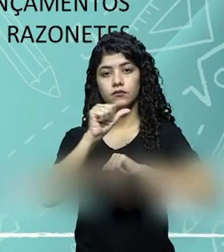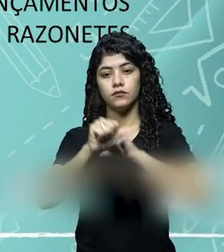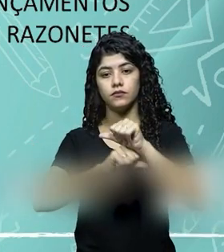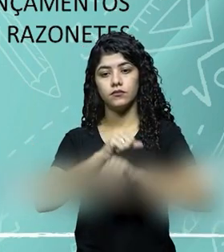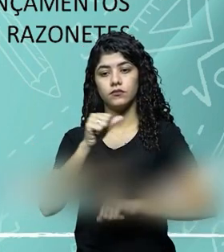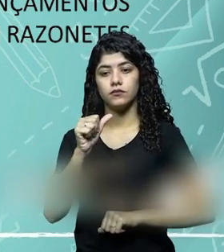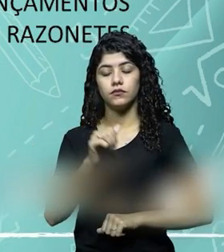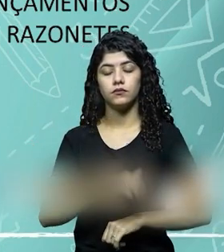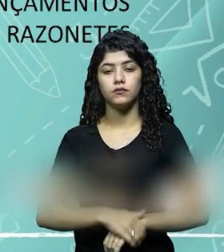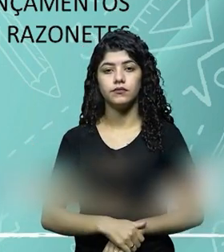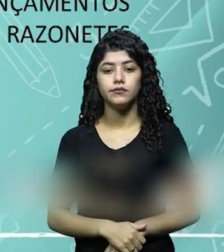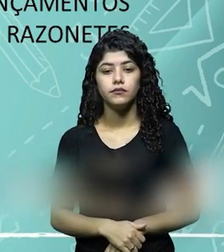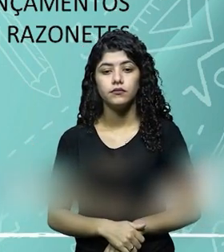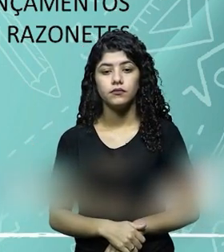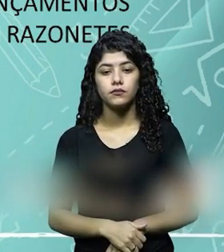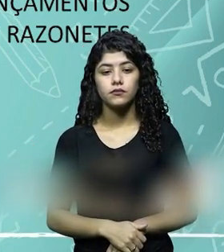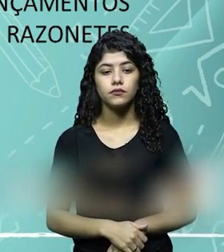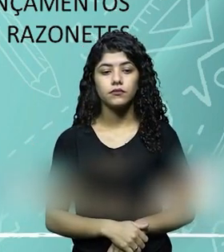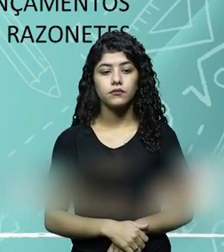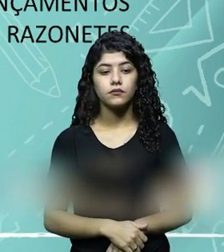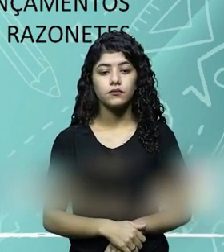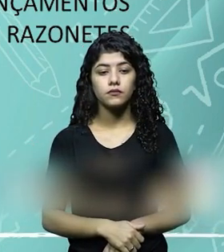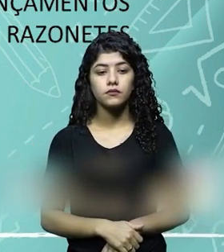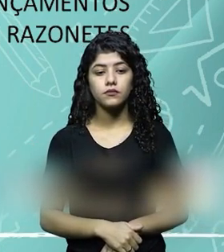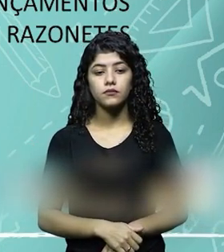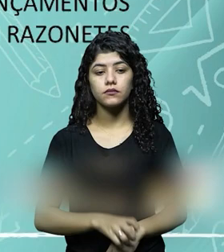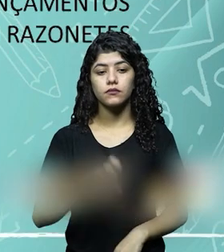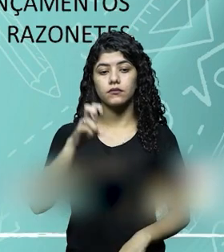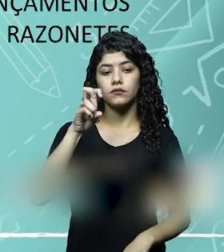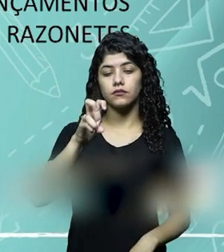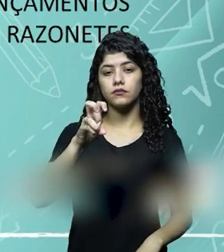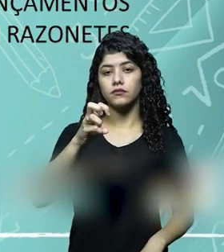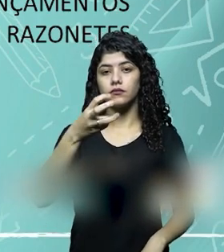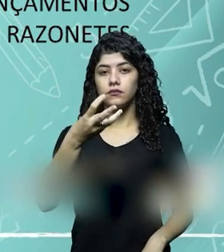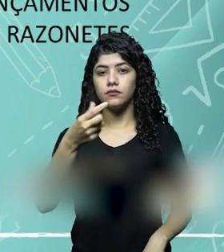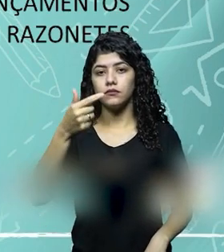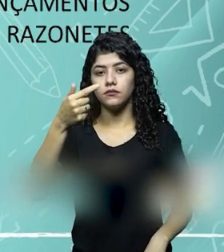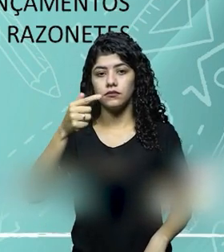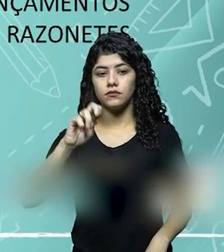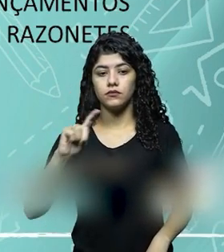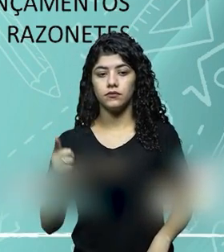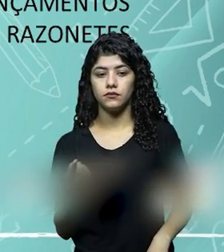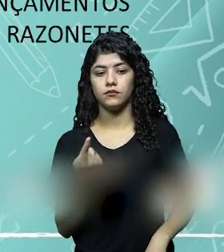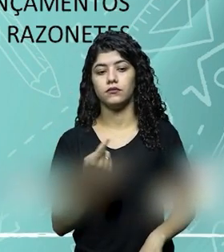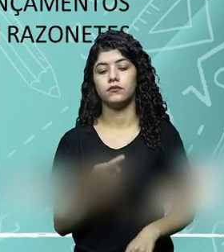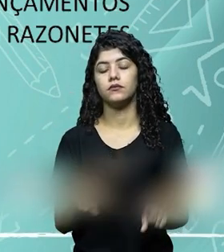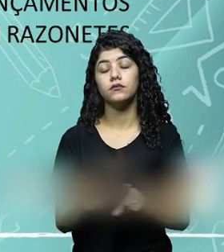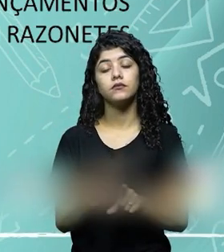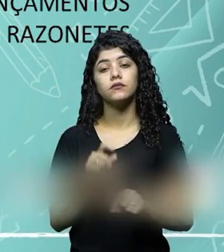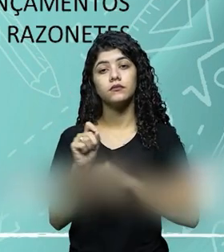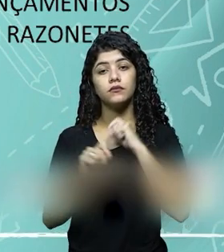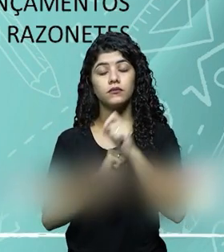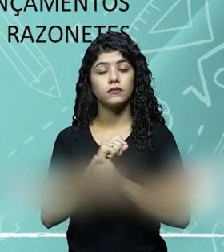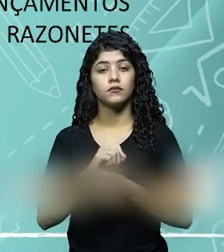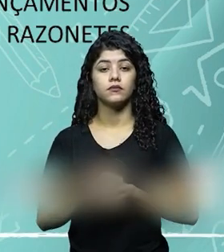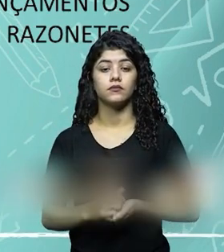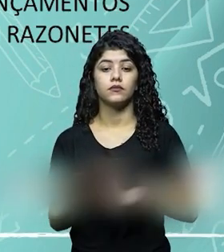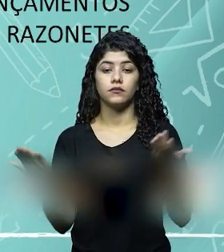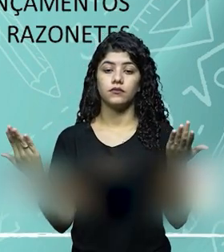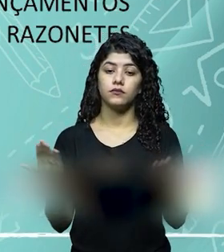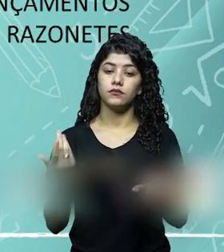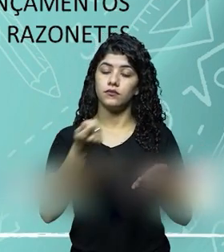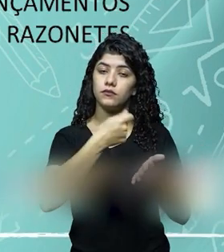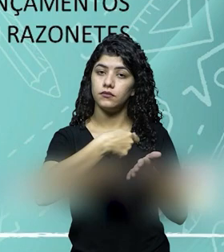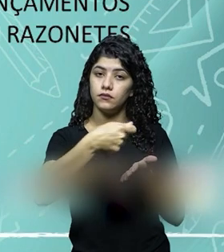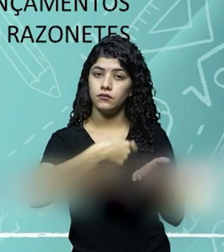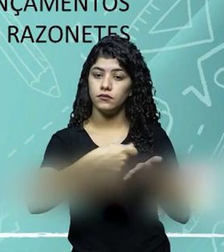agora ele atualizado, saldo final, ficou em 537 mil e 50 reais, e a contrapartida foi o